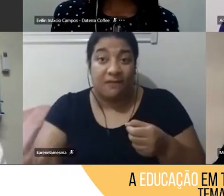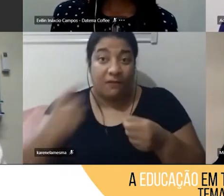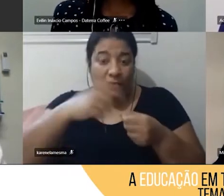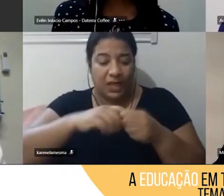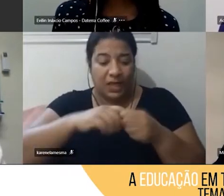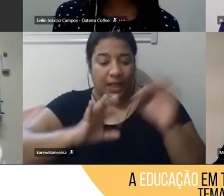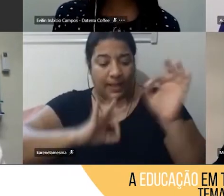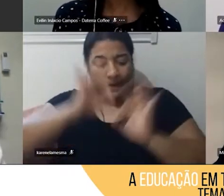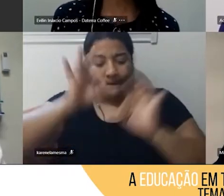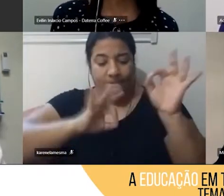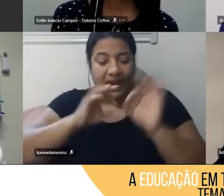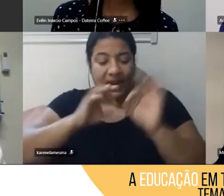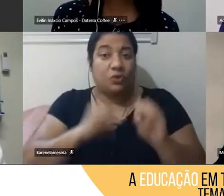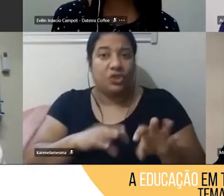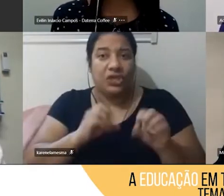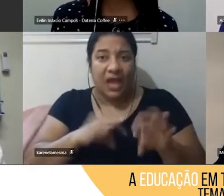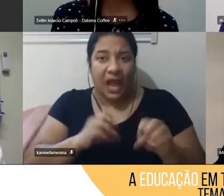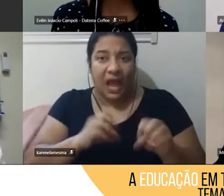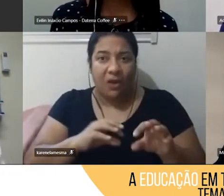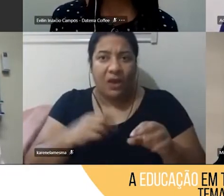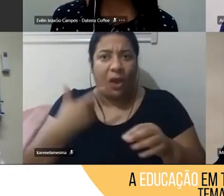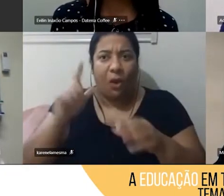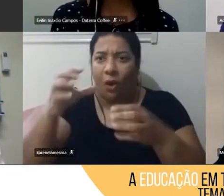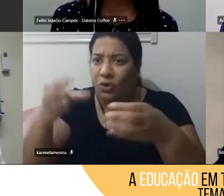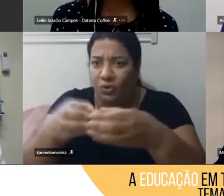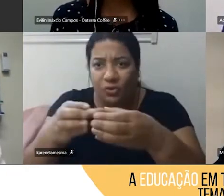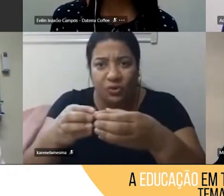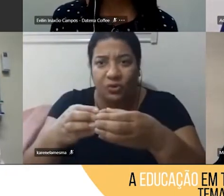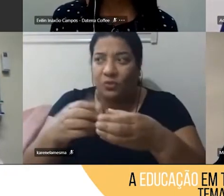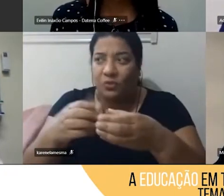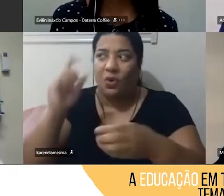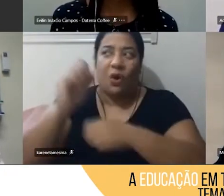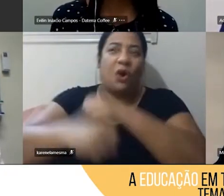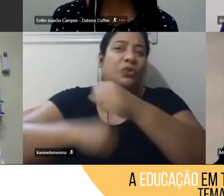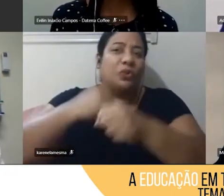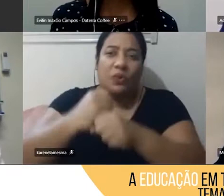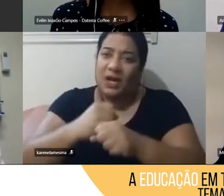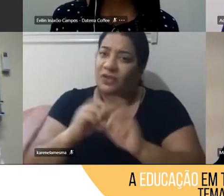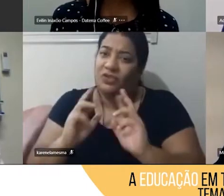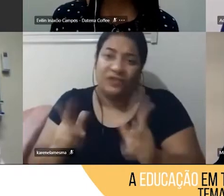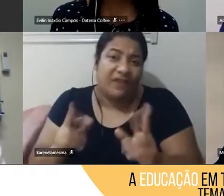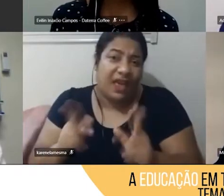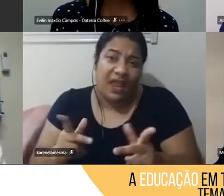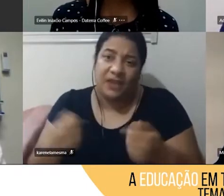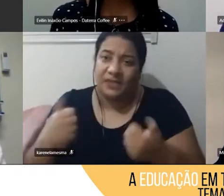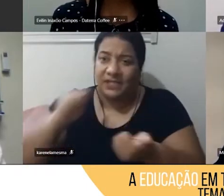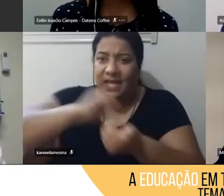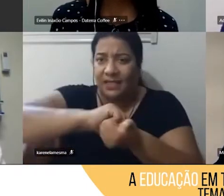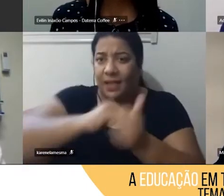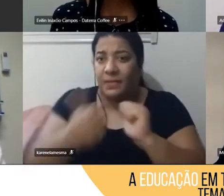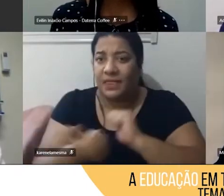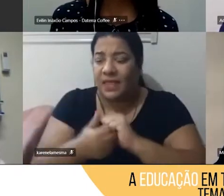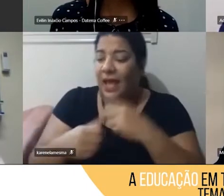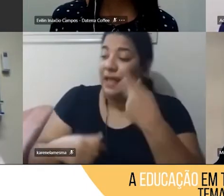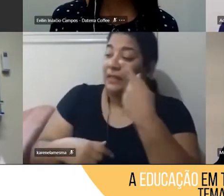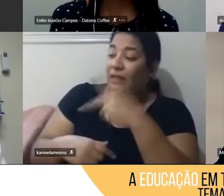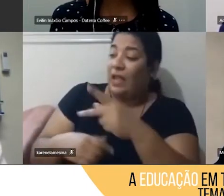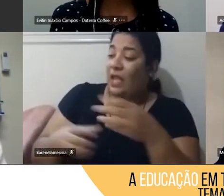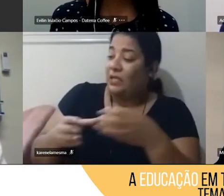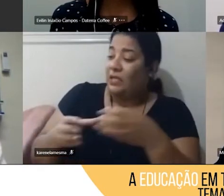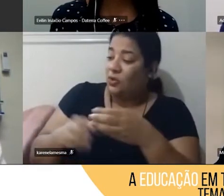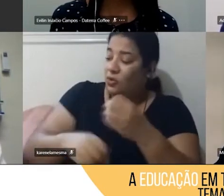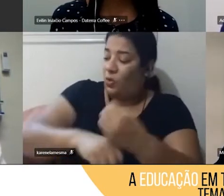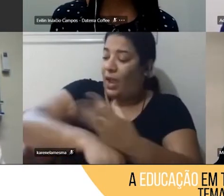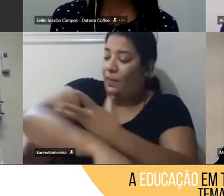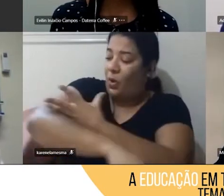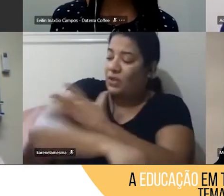preciso entender que grupo que está ali, né, que permeia esse grupo, quais são as emoções, o que faz sentido para eles para eu trazer